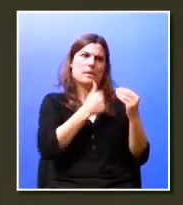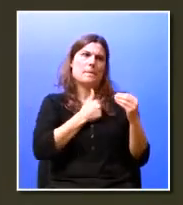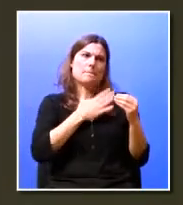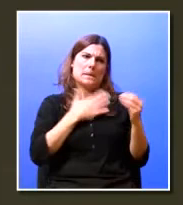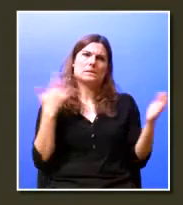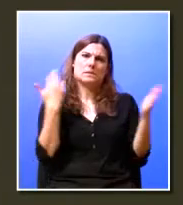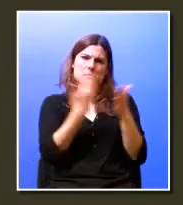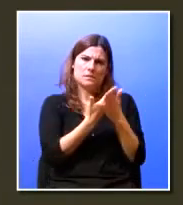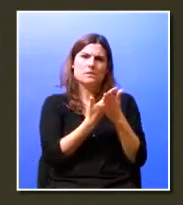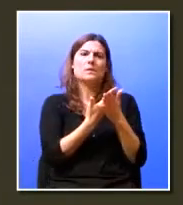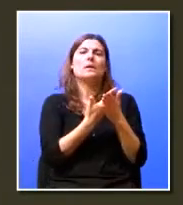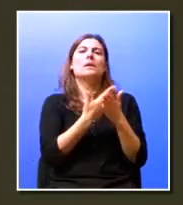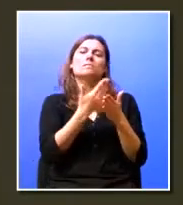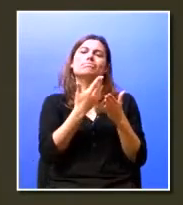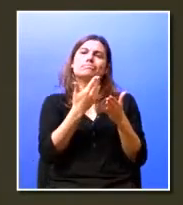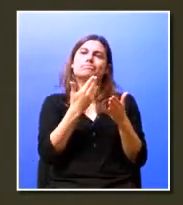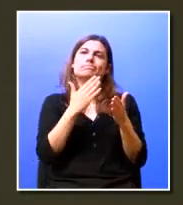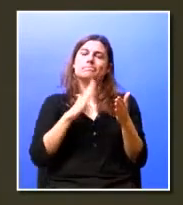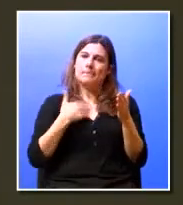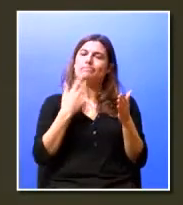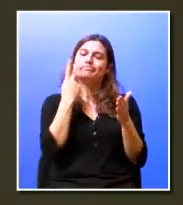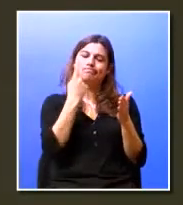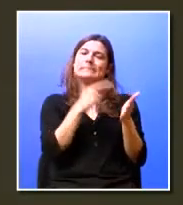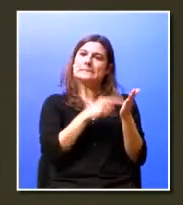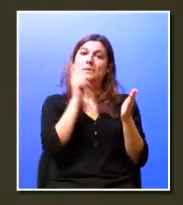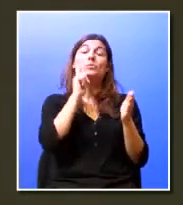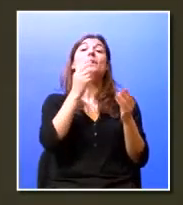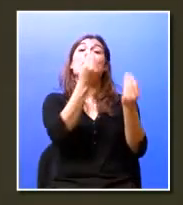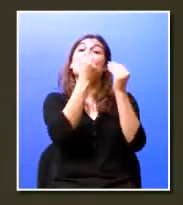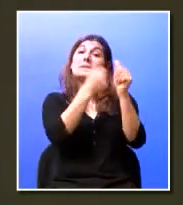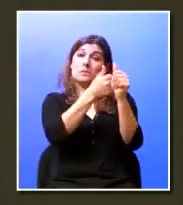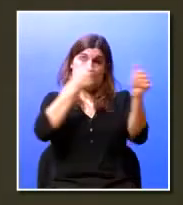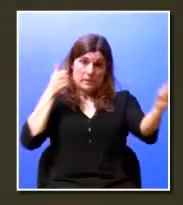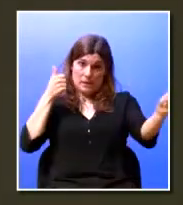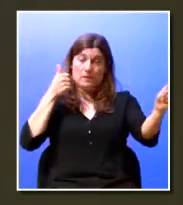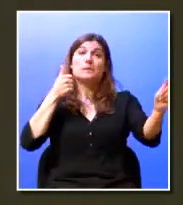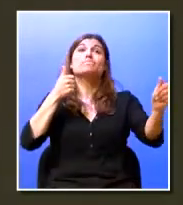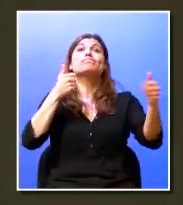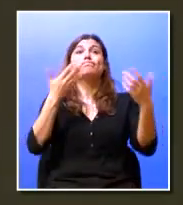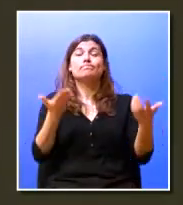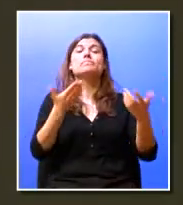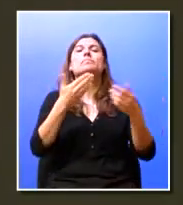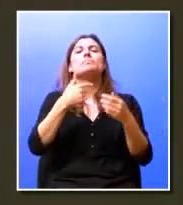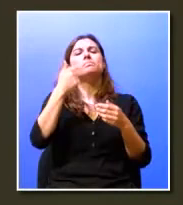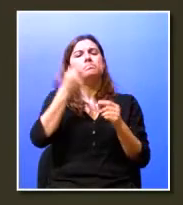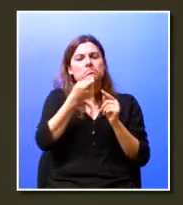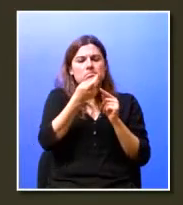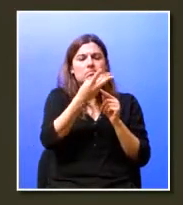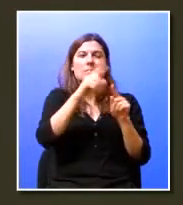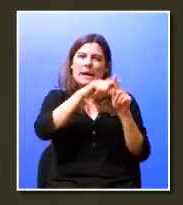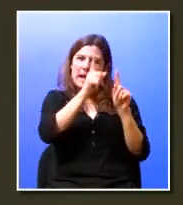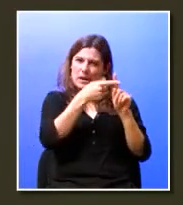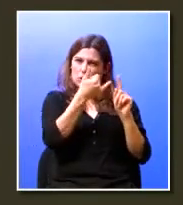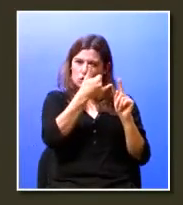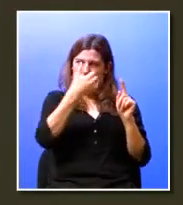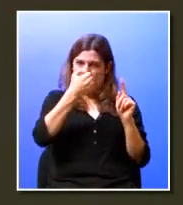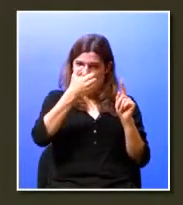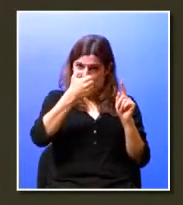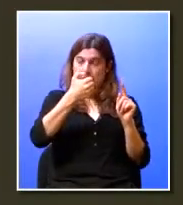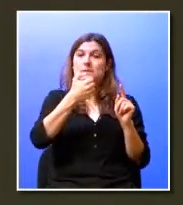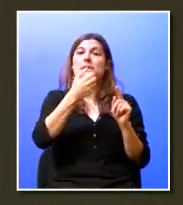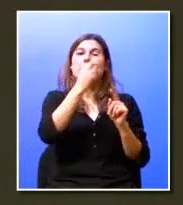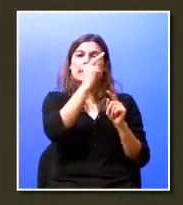ser cada vez mais reconhecida a sua importância, que é a formação e-learning. Os nossos números do ano 2015 foram de